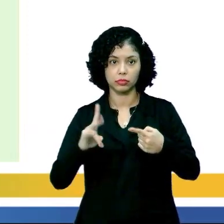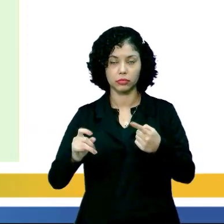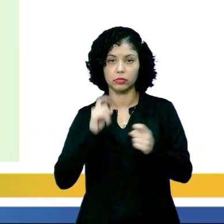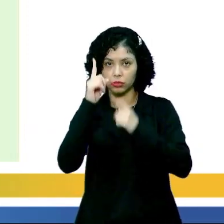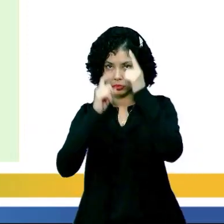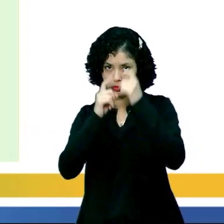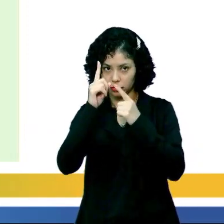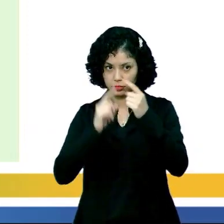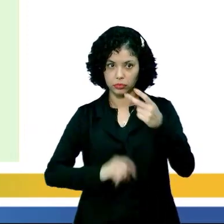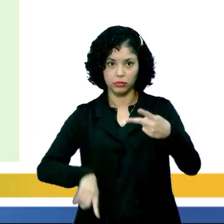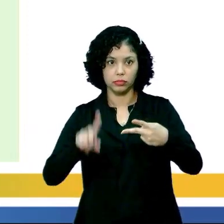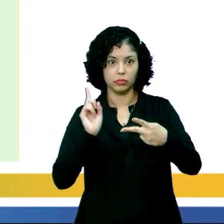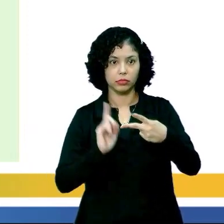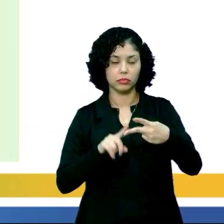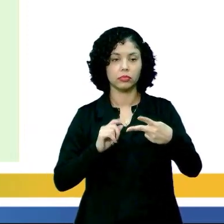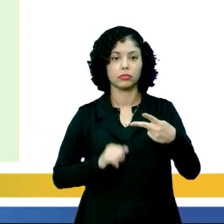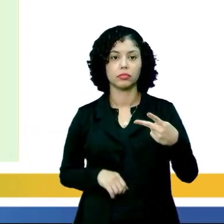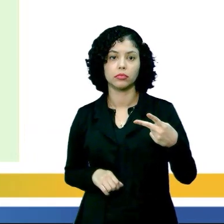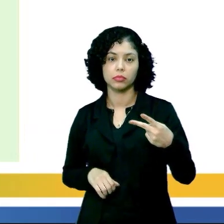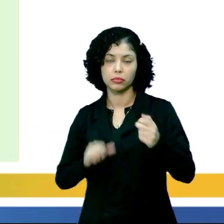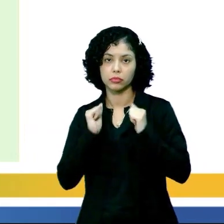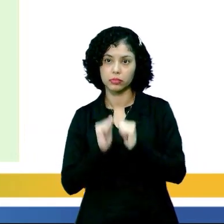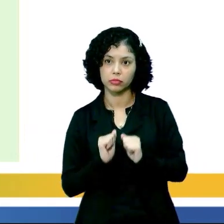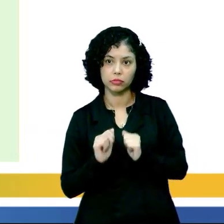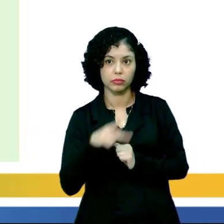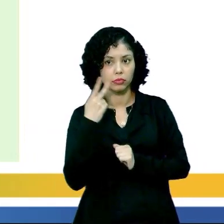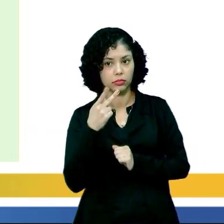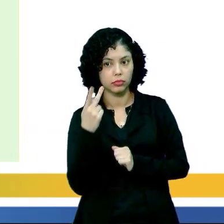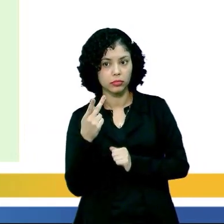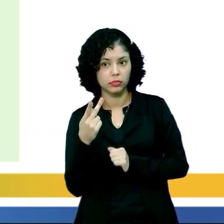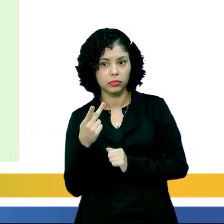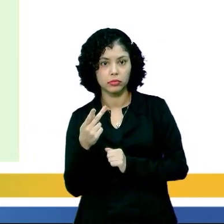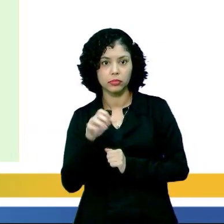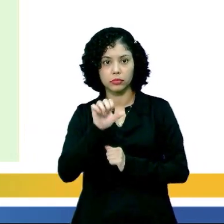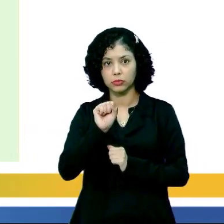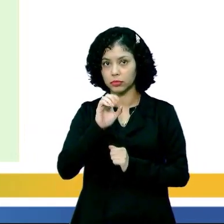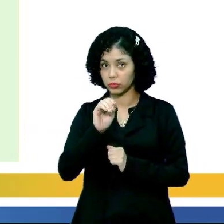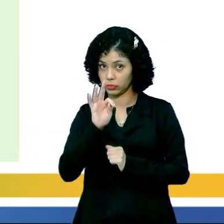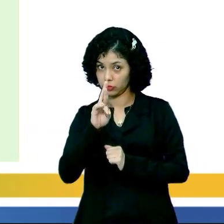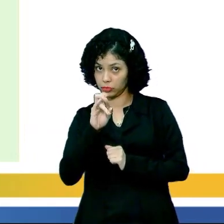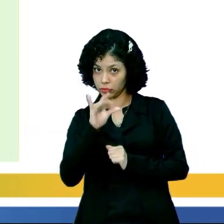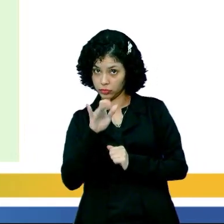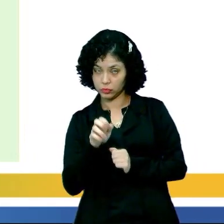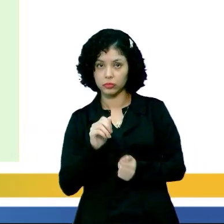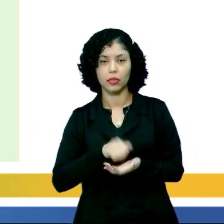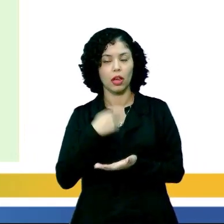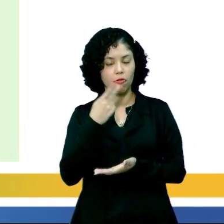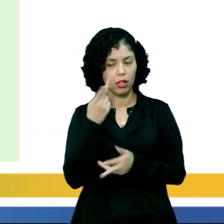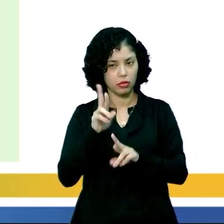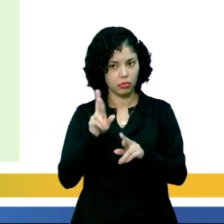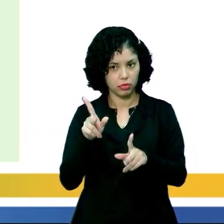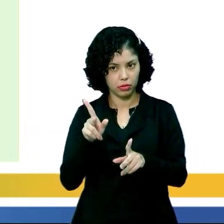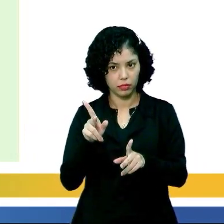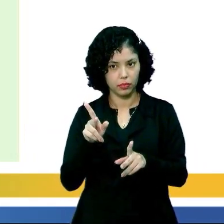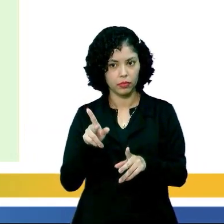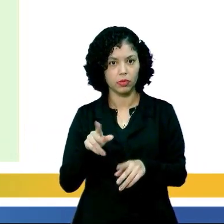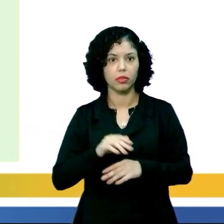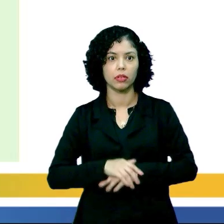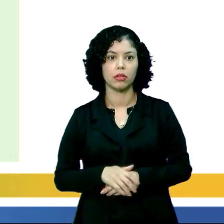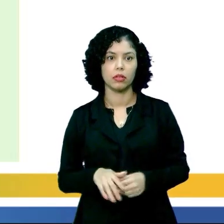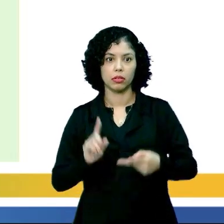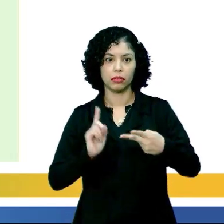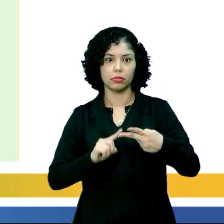As formas de expressão, eu posso dizer que um sotaque, né? Que uma forma de falar é um